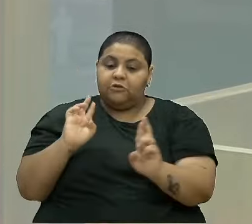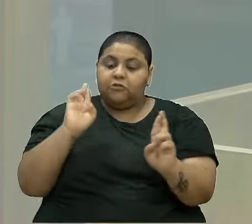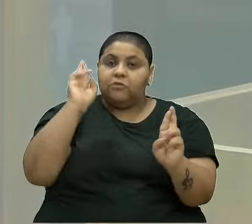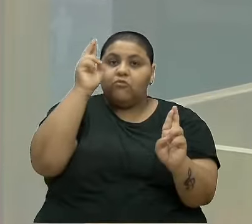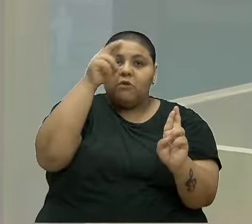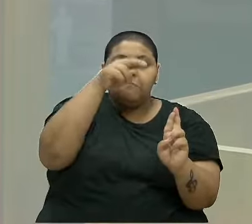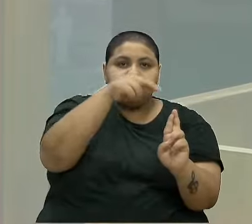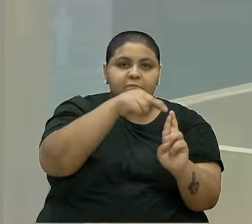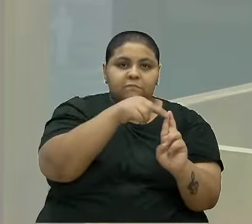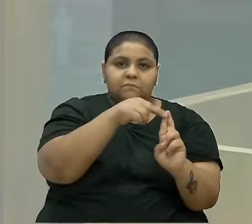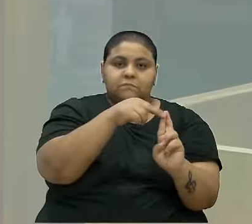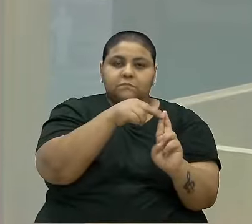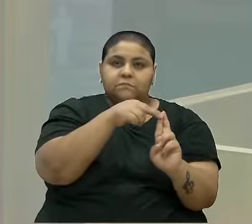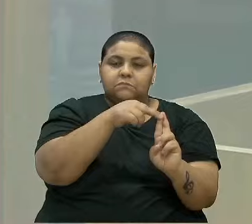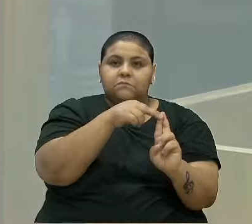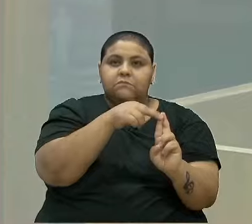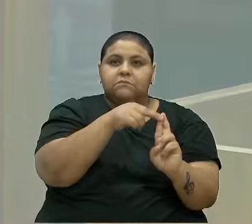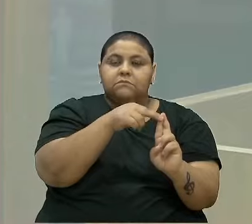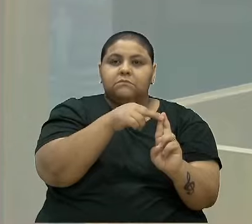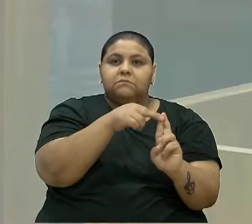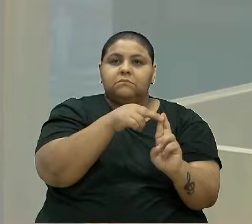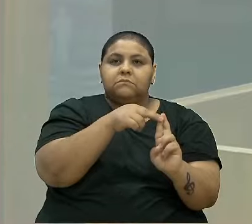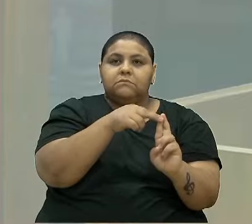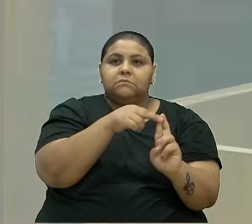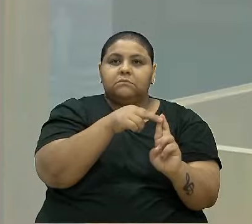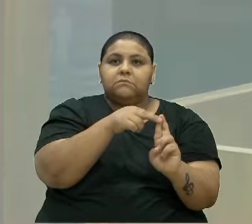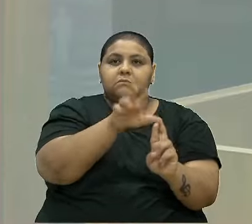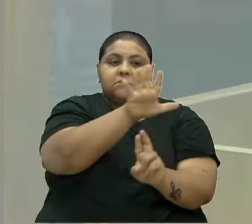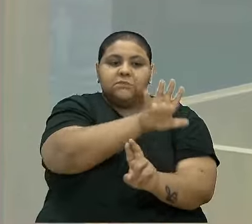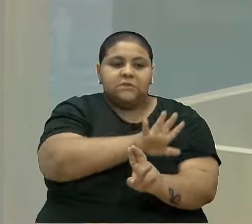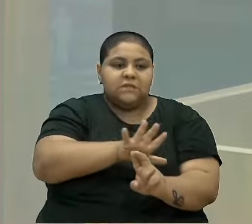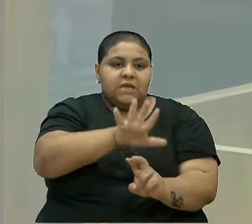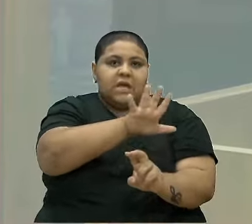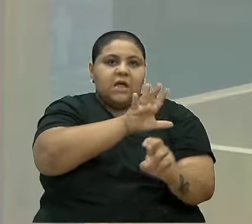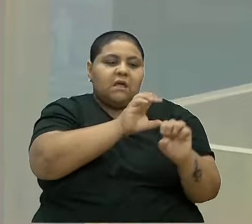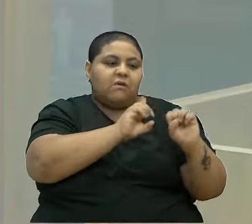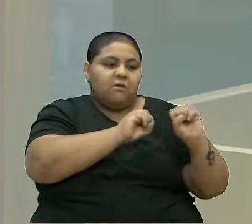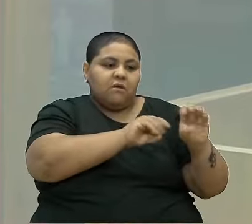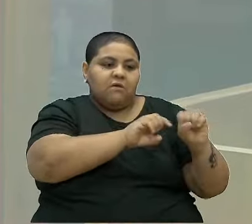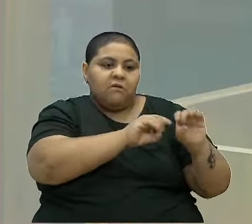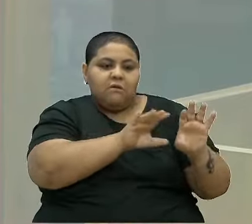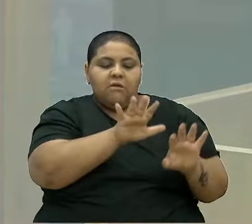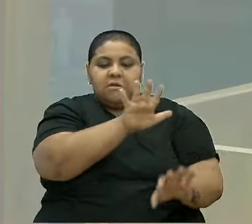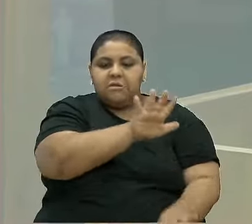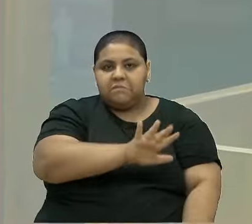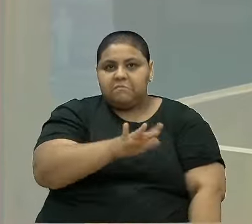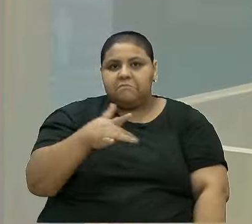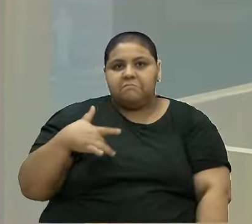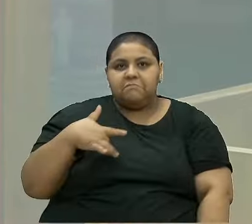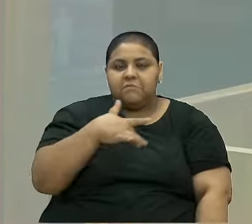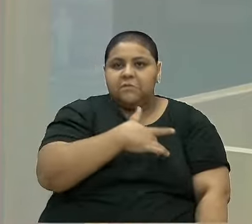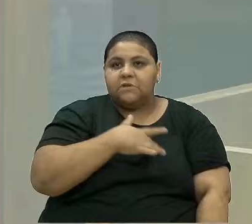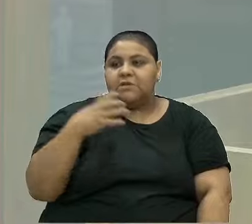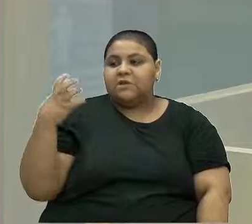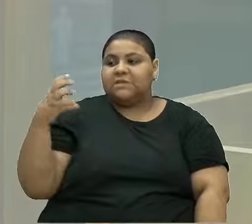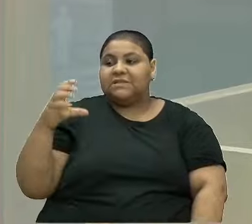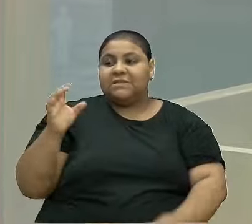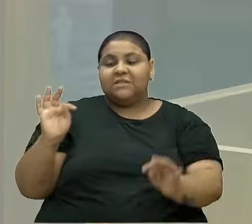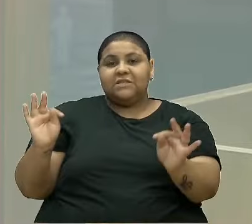no quesito educação, no quesito saúde, ciência e tecnologia,